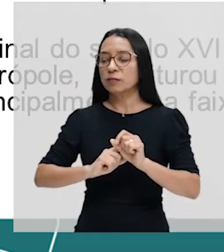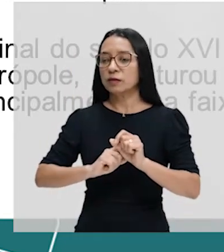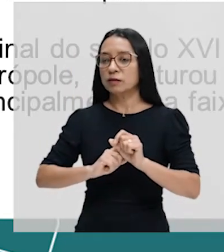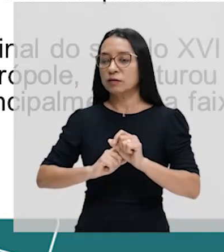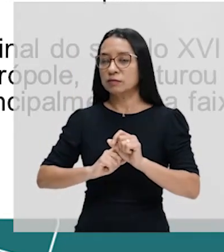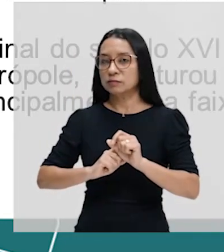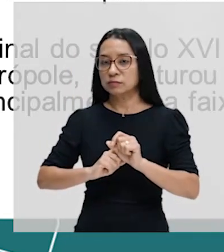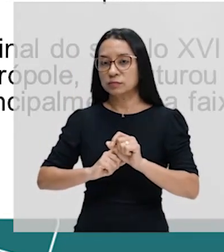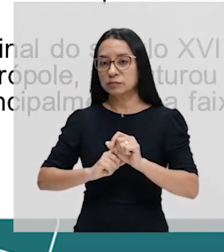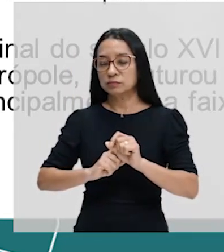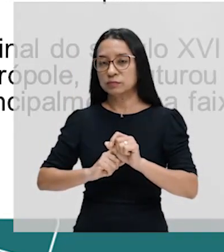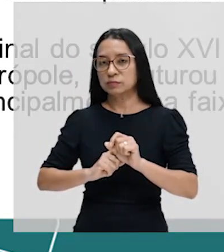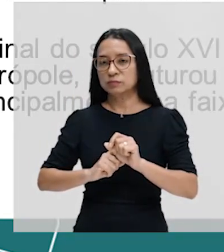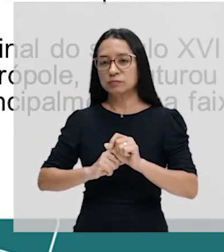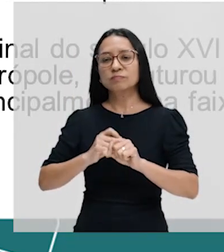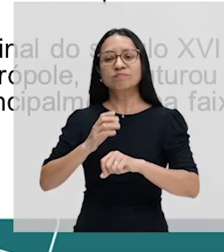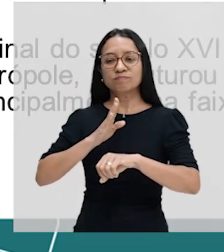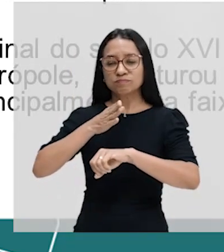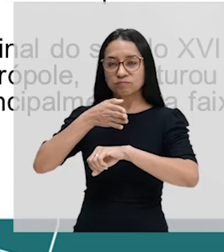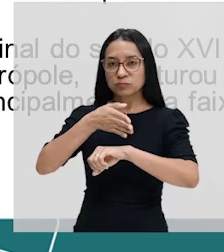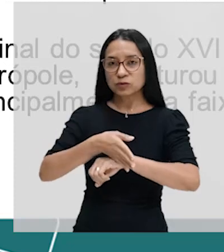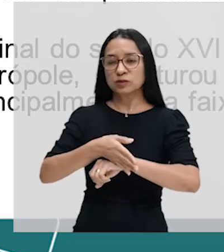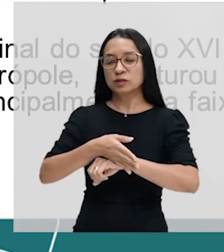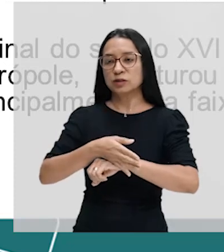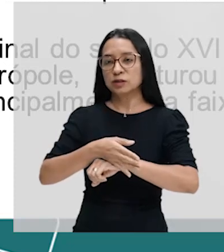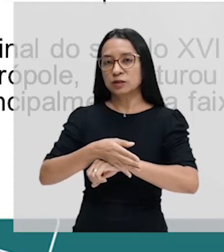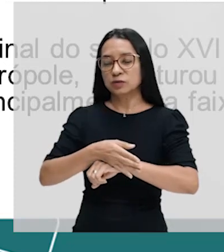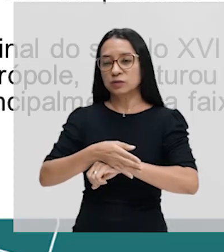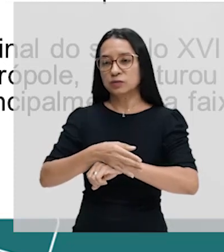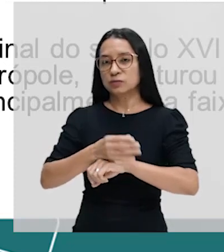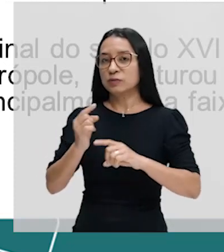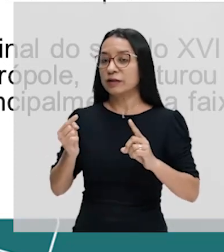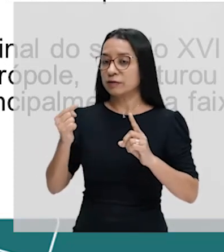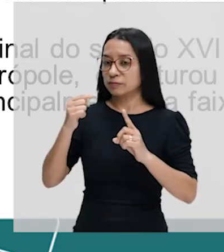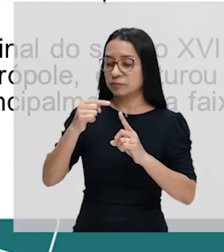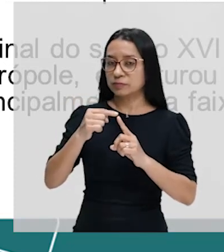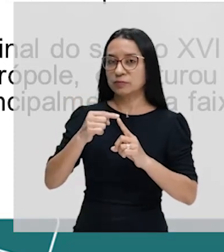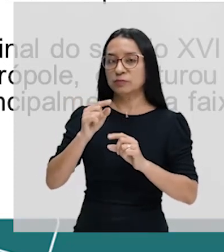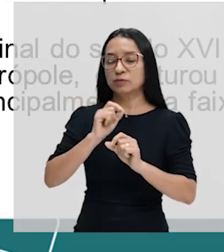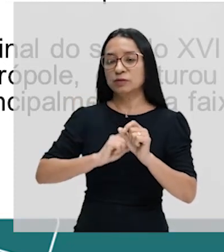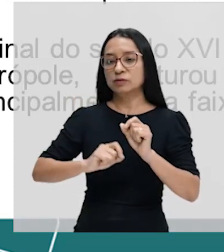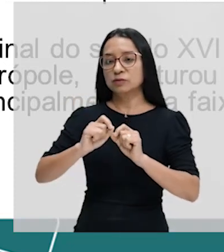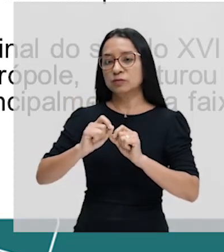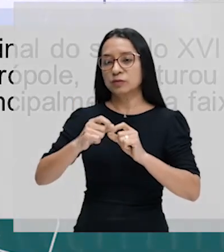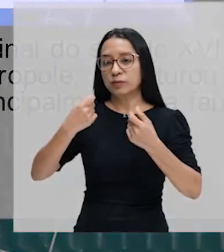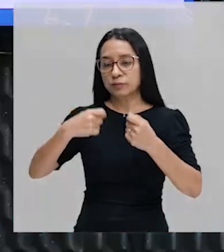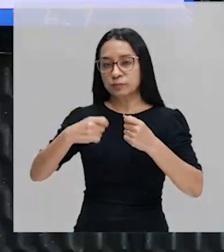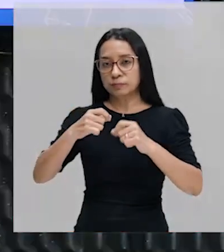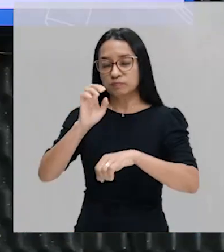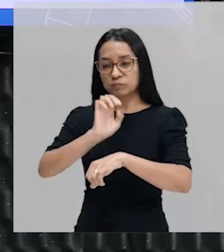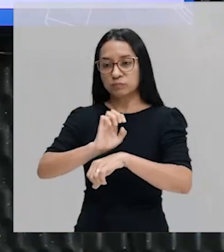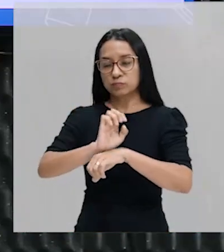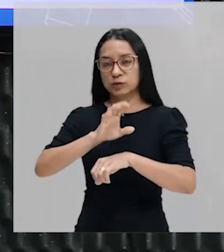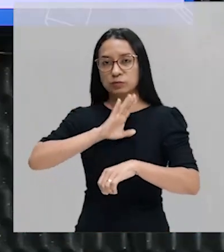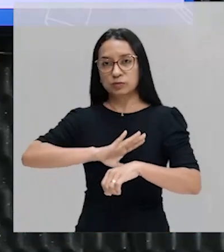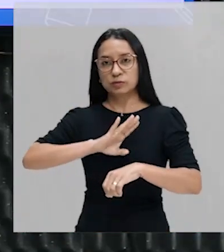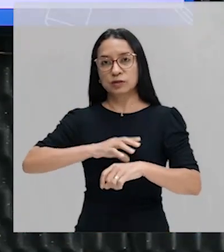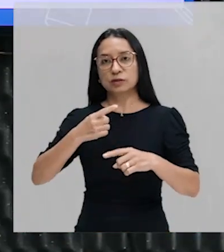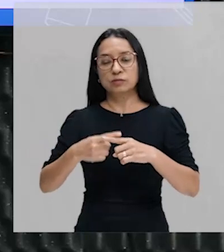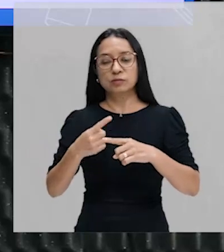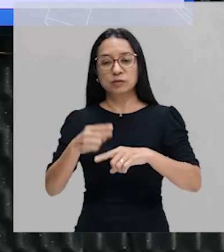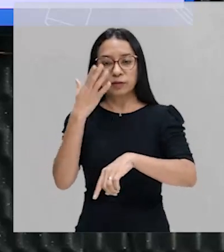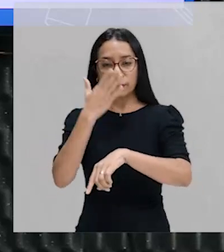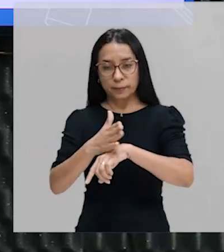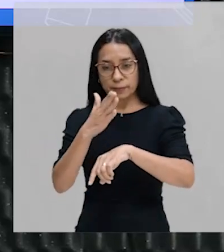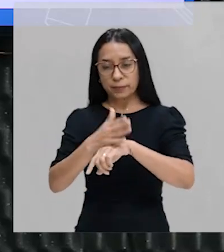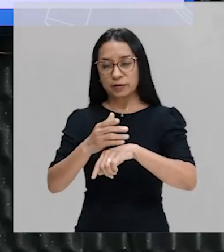inserido diretamente em uma necessidade do Estado português, por conta das suas práticas